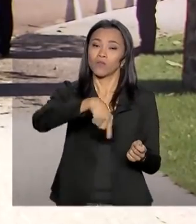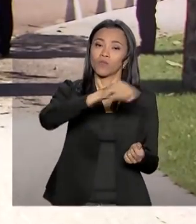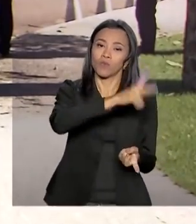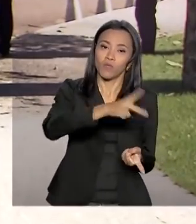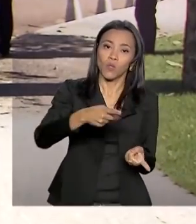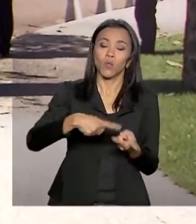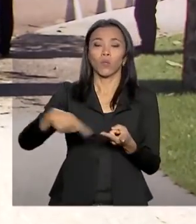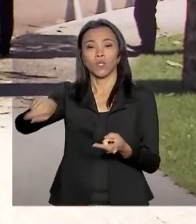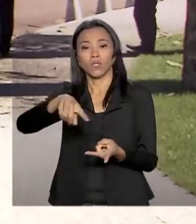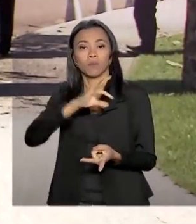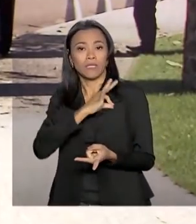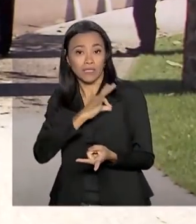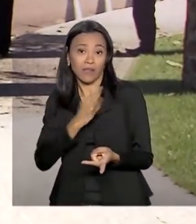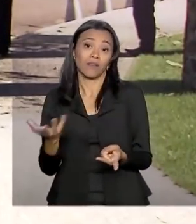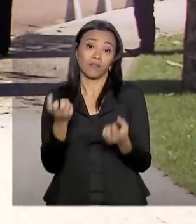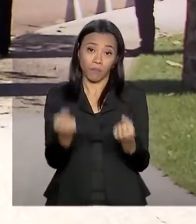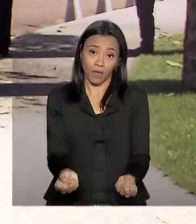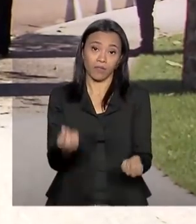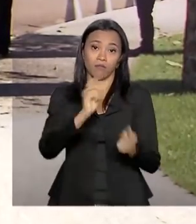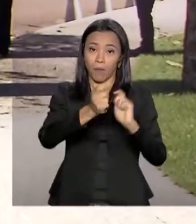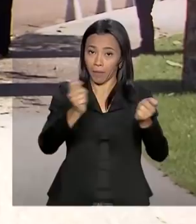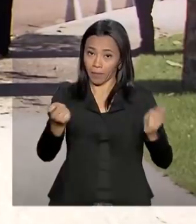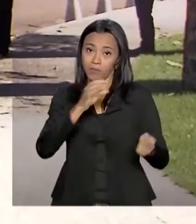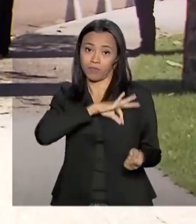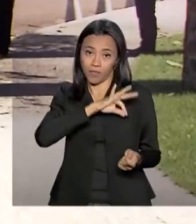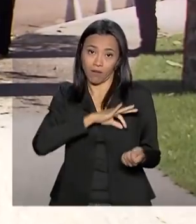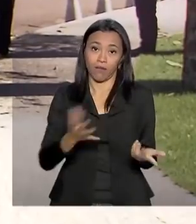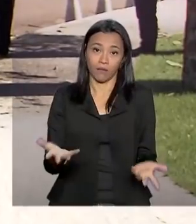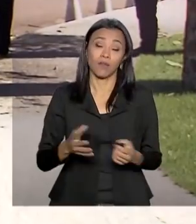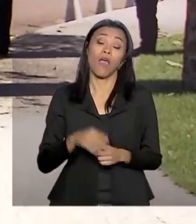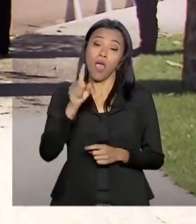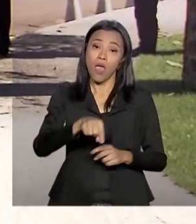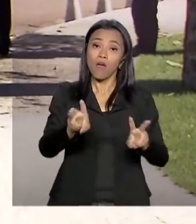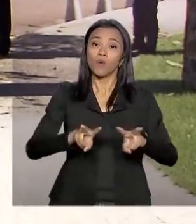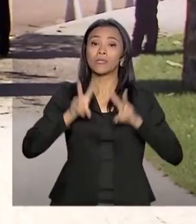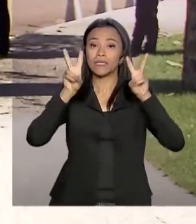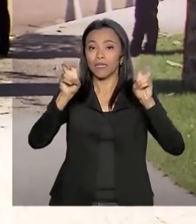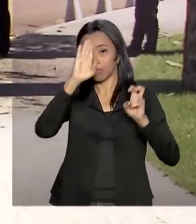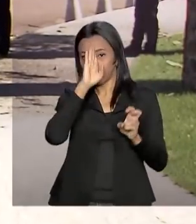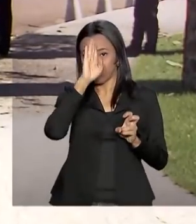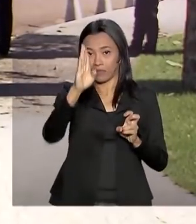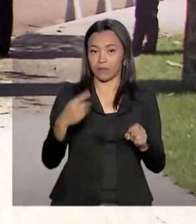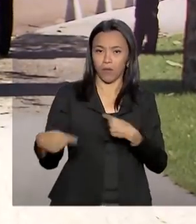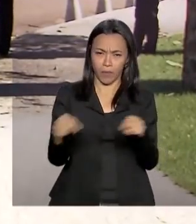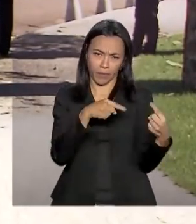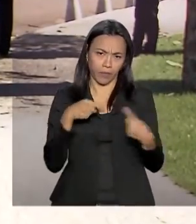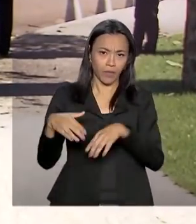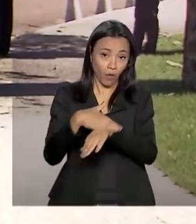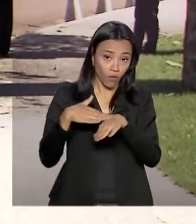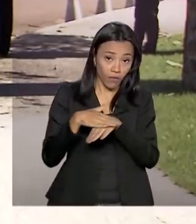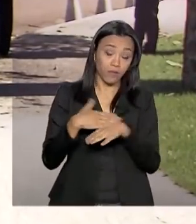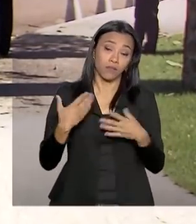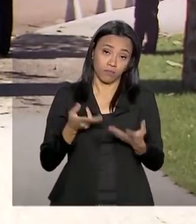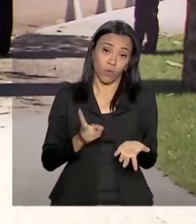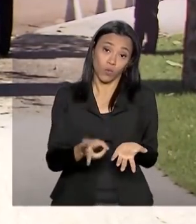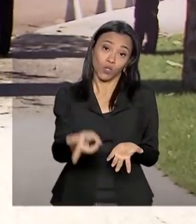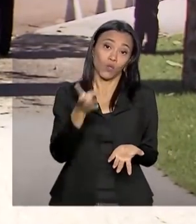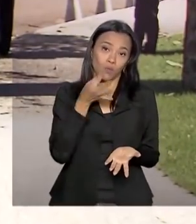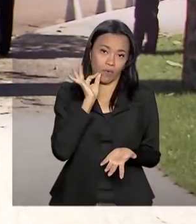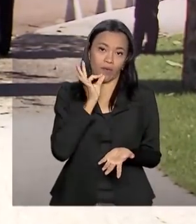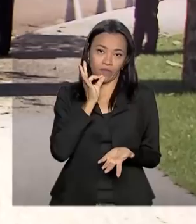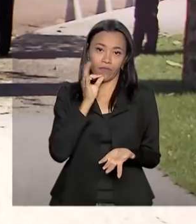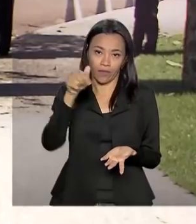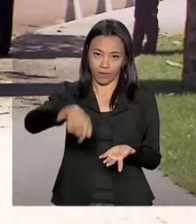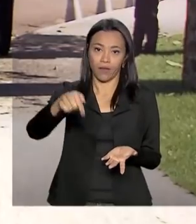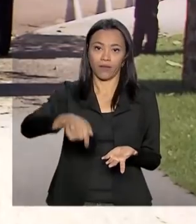servidores. E segundo ele, esse foi o tema central das discussões. Na verdade, está sendo porque o café da manhã continua